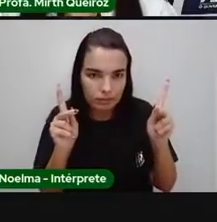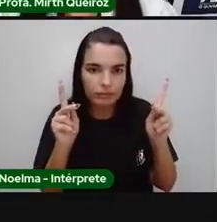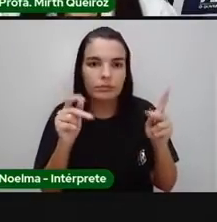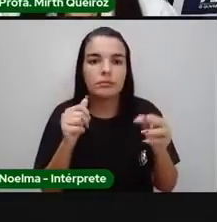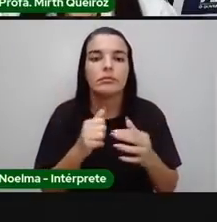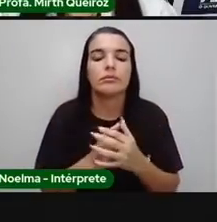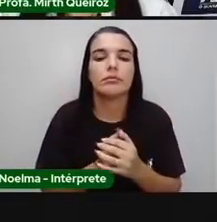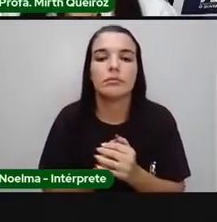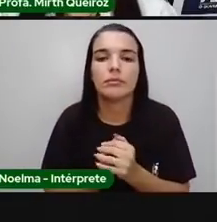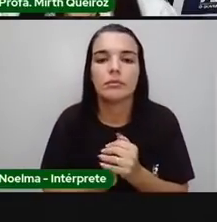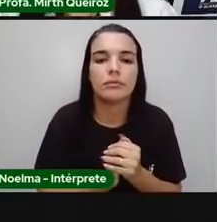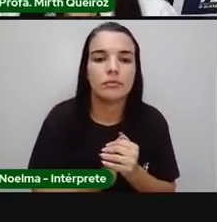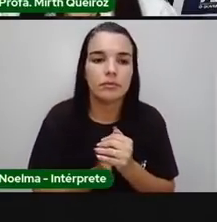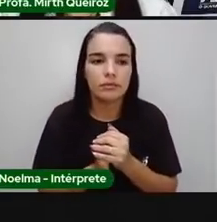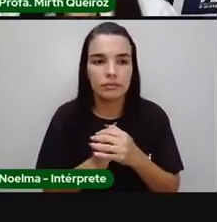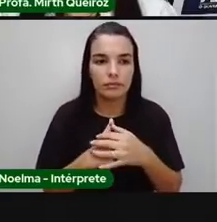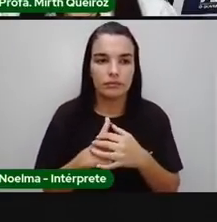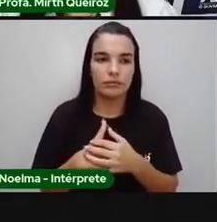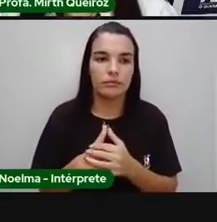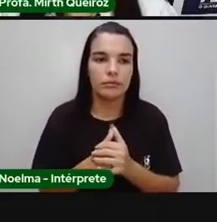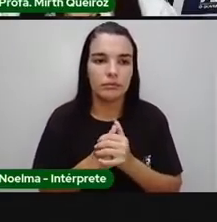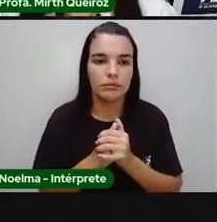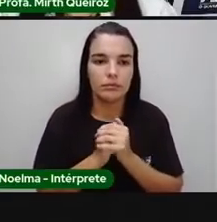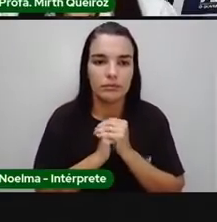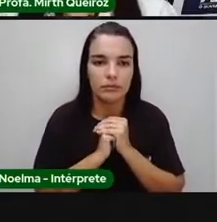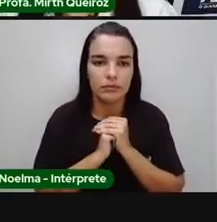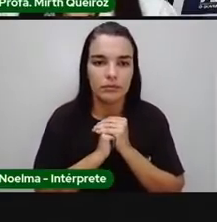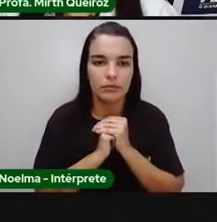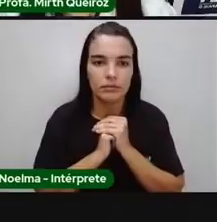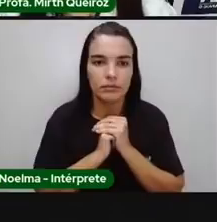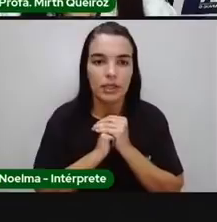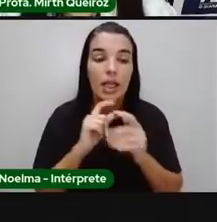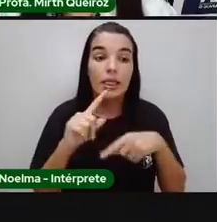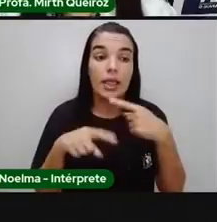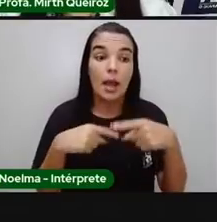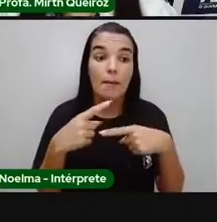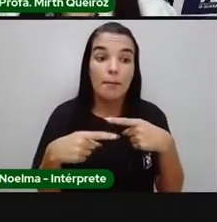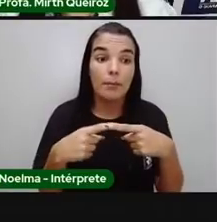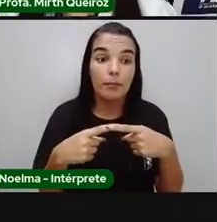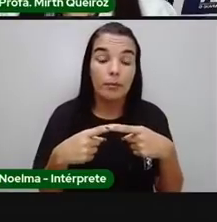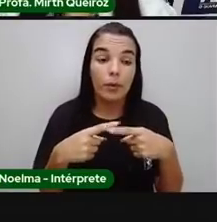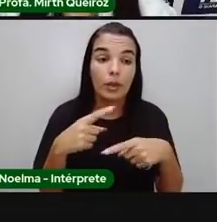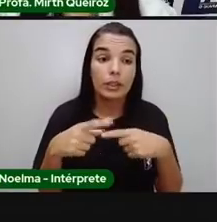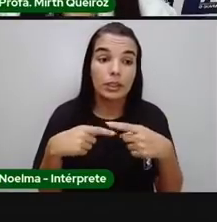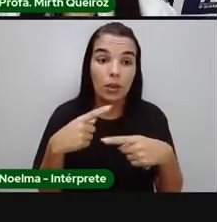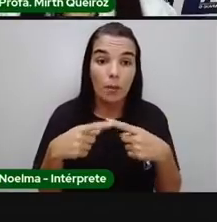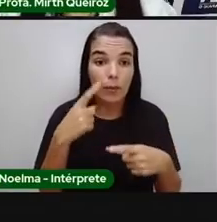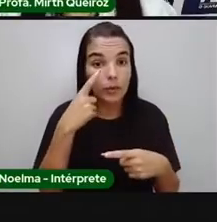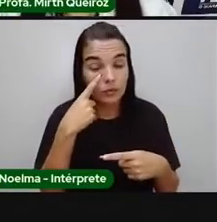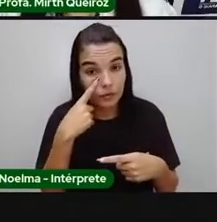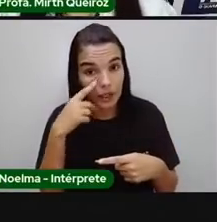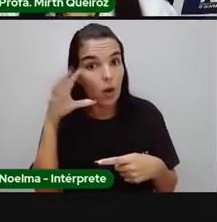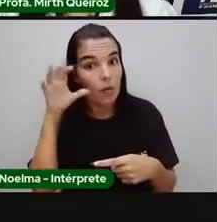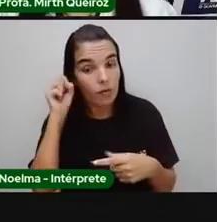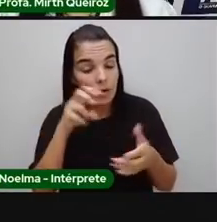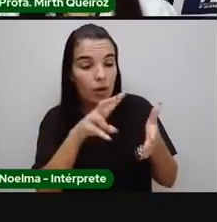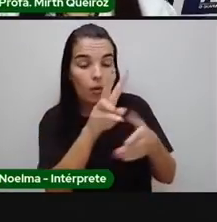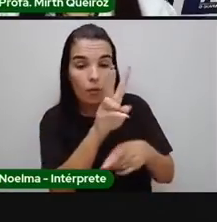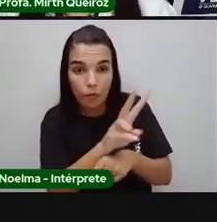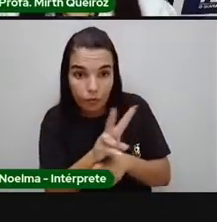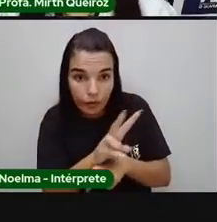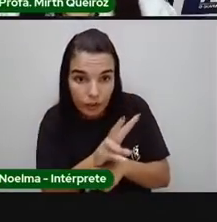estar lá. Esse link para vocês terem acesso para o vídeo. Após vocês lerem, ouvirem o vídeo, desculpe,